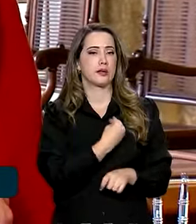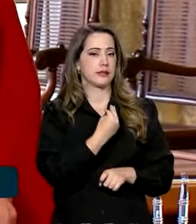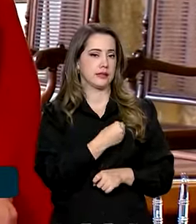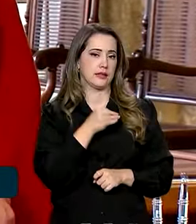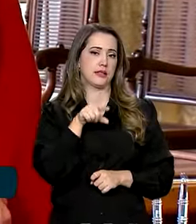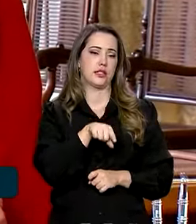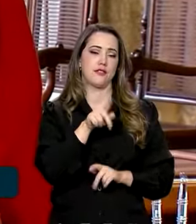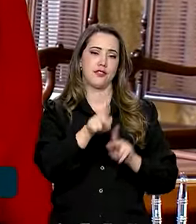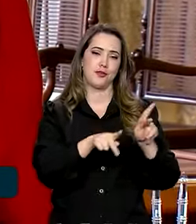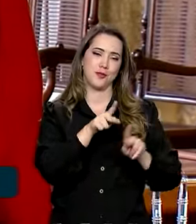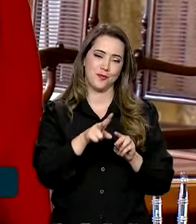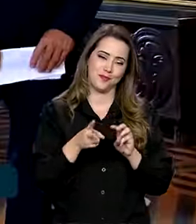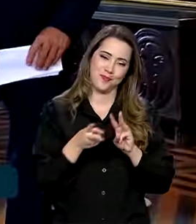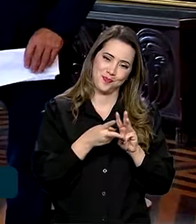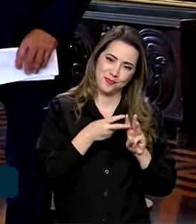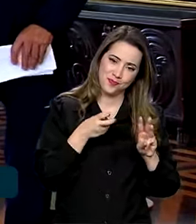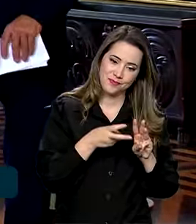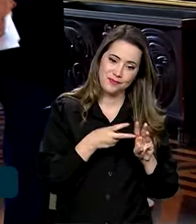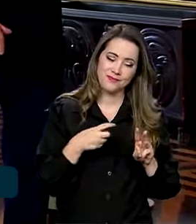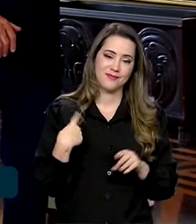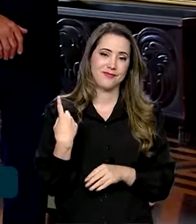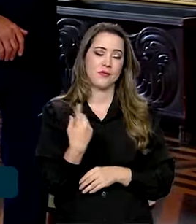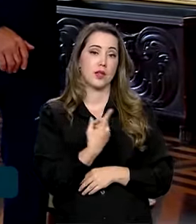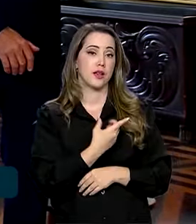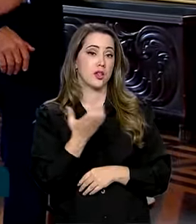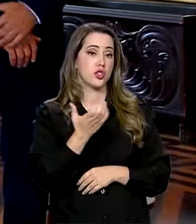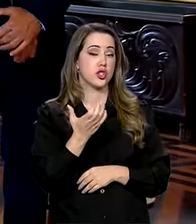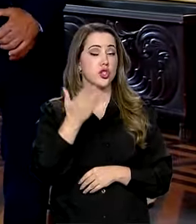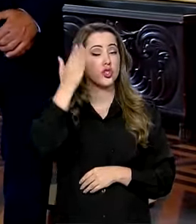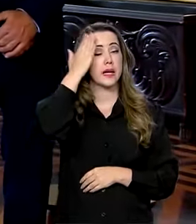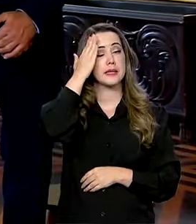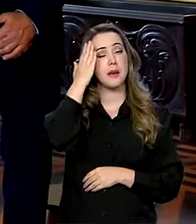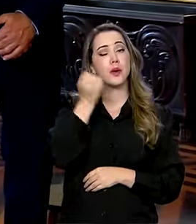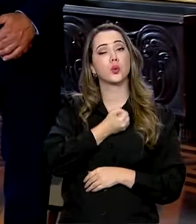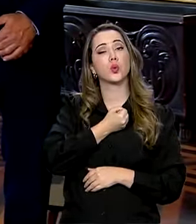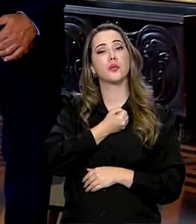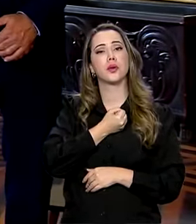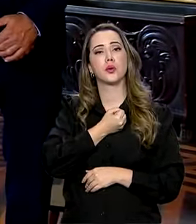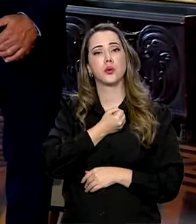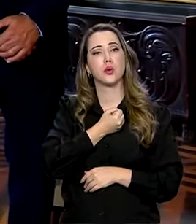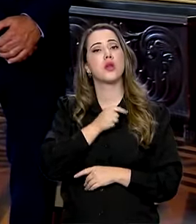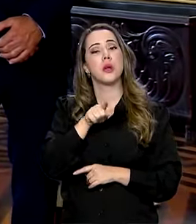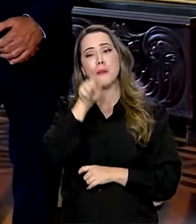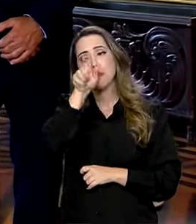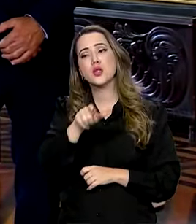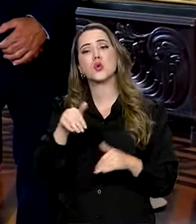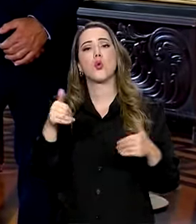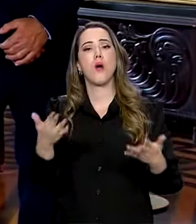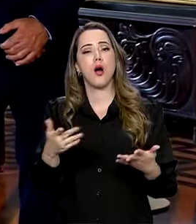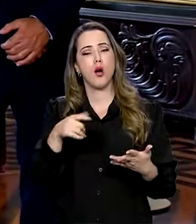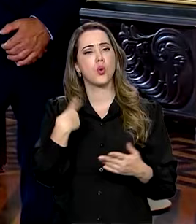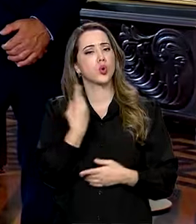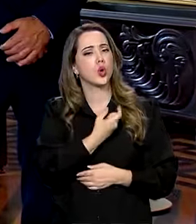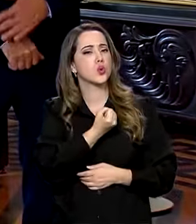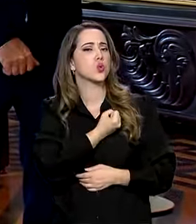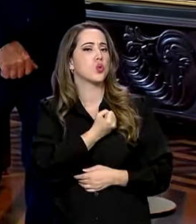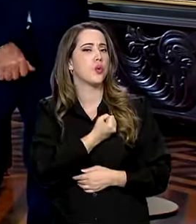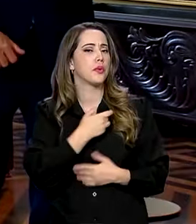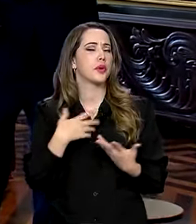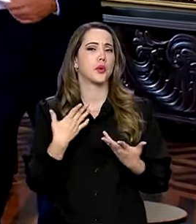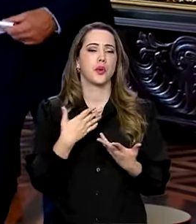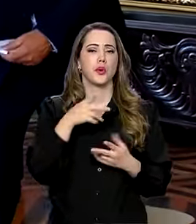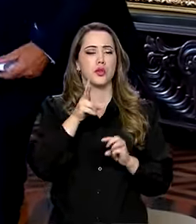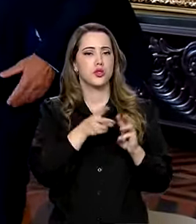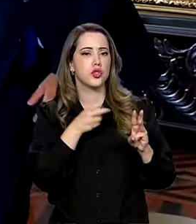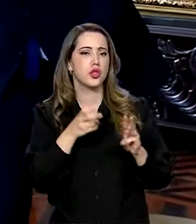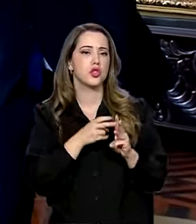os povos indígenas. Queremos saber não só quantos somos, mas quem somos. Quem somos enquanto indígenas, quem somos enquanto